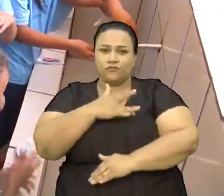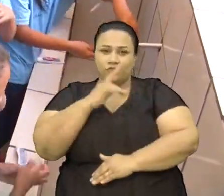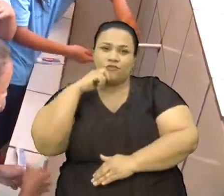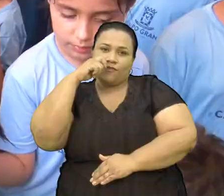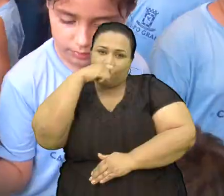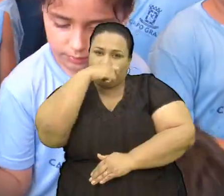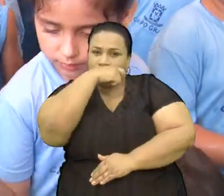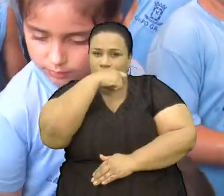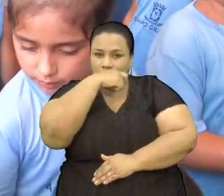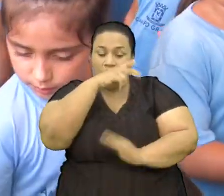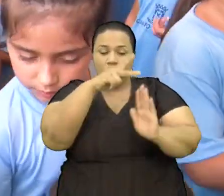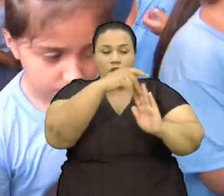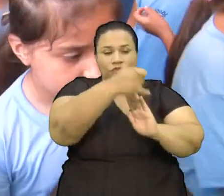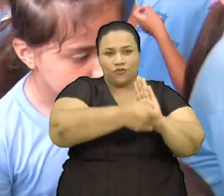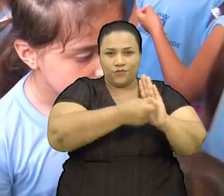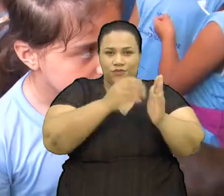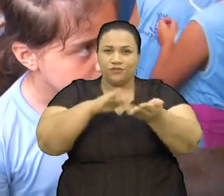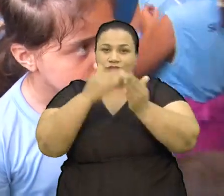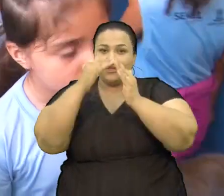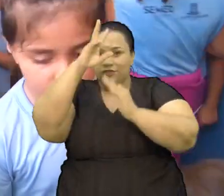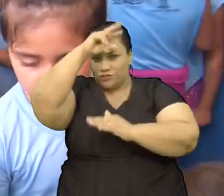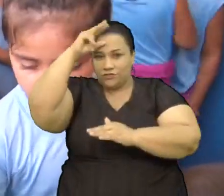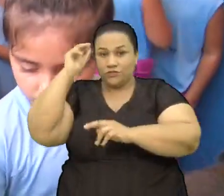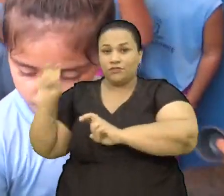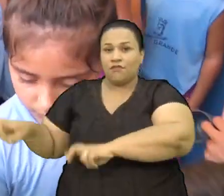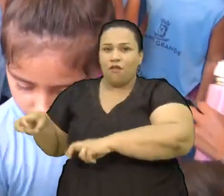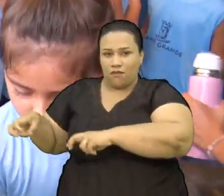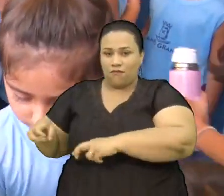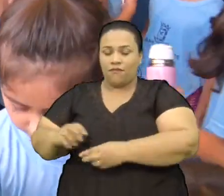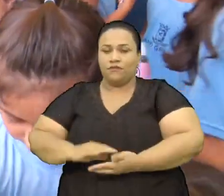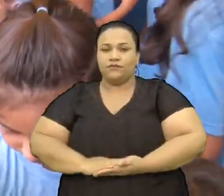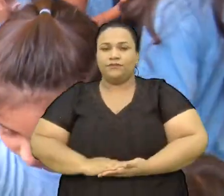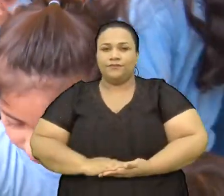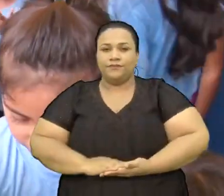Esse é mais um dos projetos Da escola agrícola